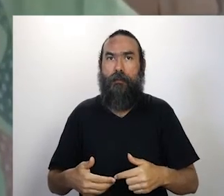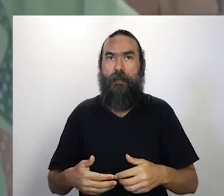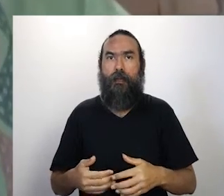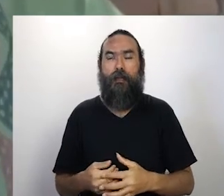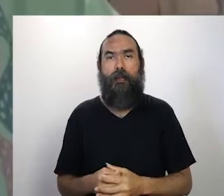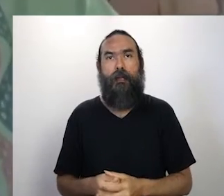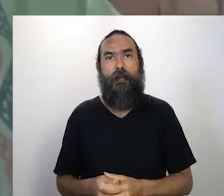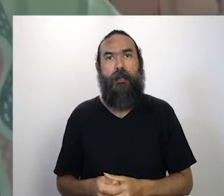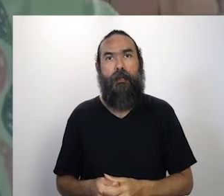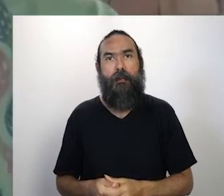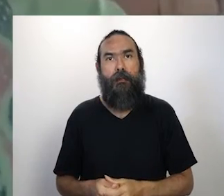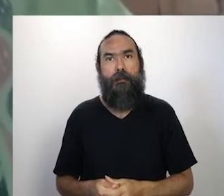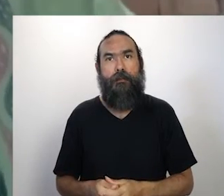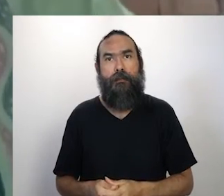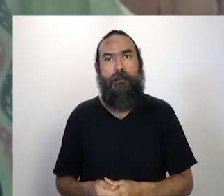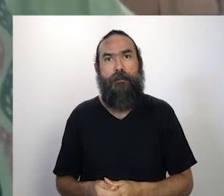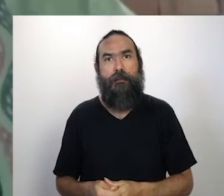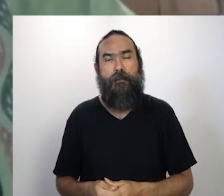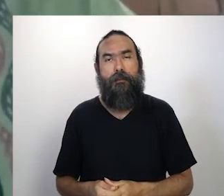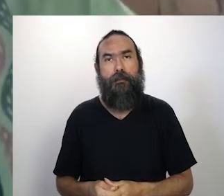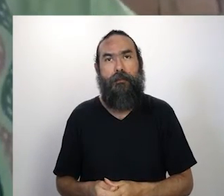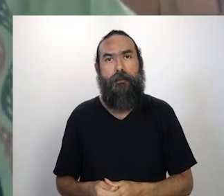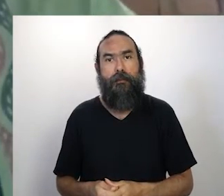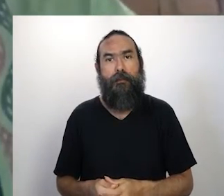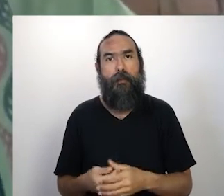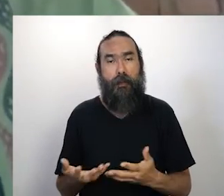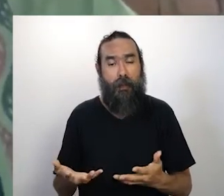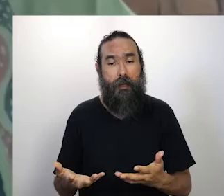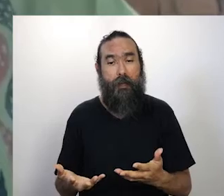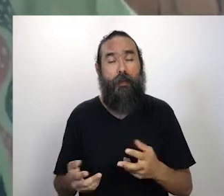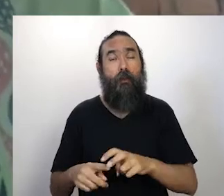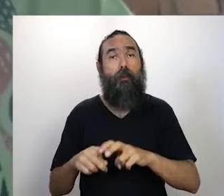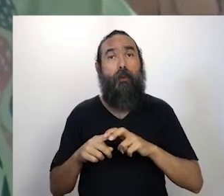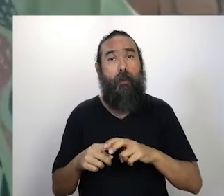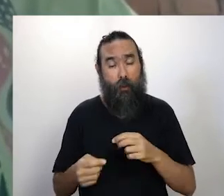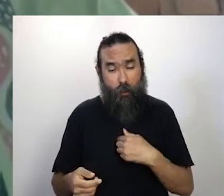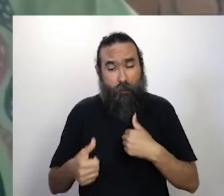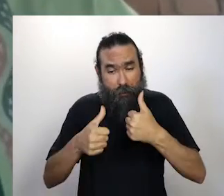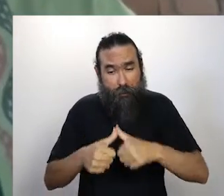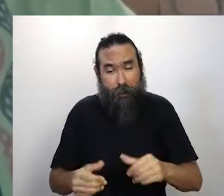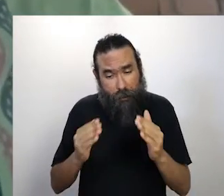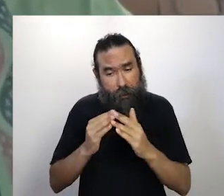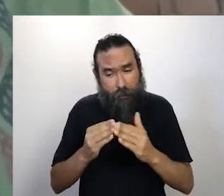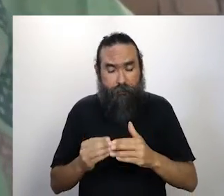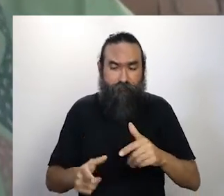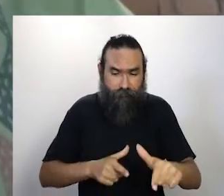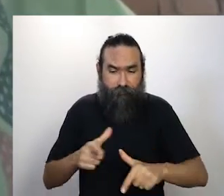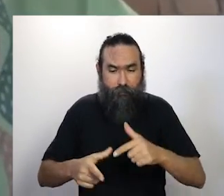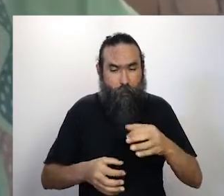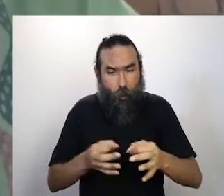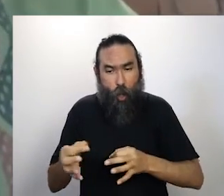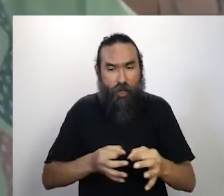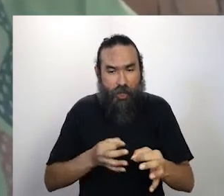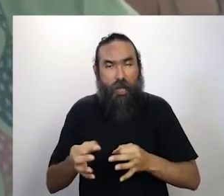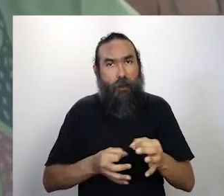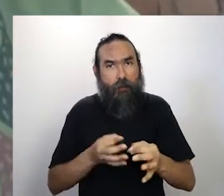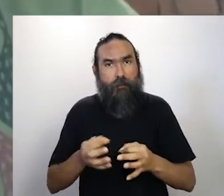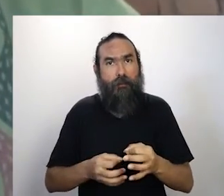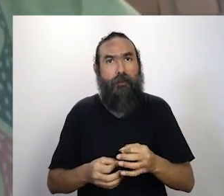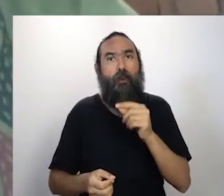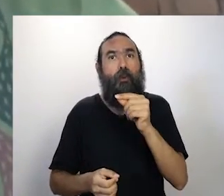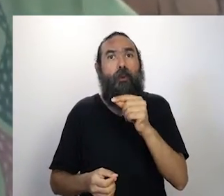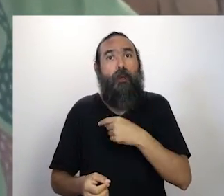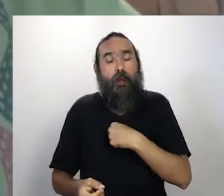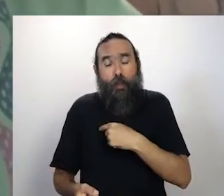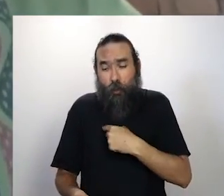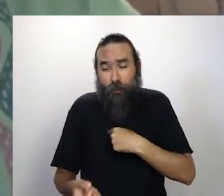desses projetos que, de uma certa forma, a gente sempre está no